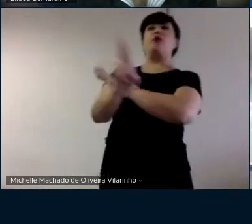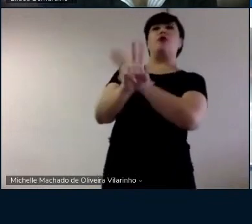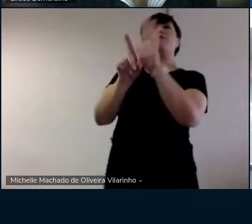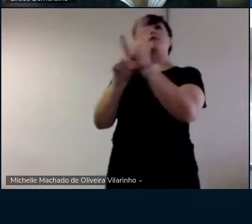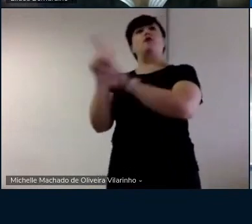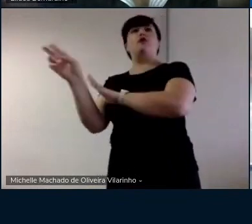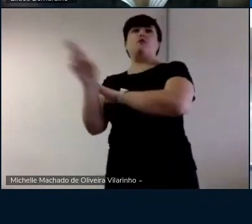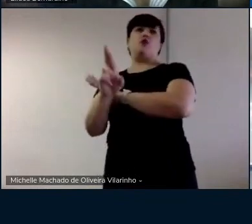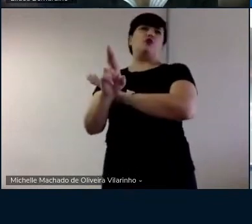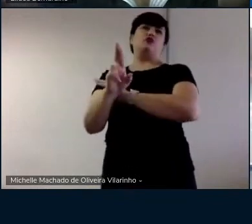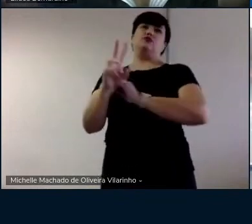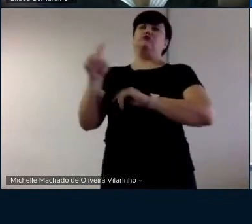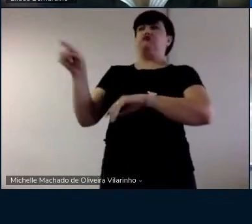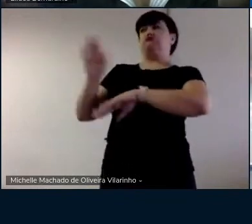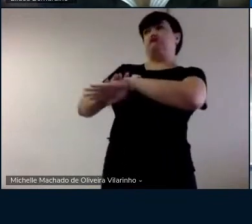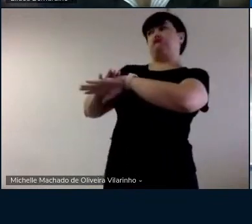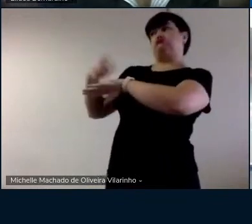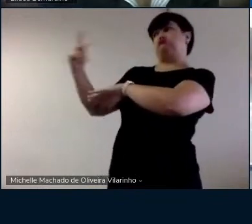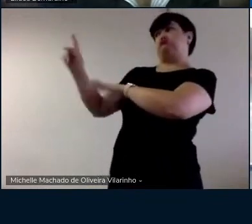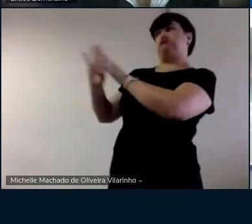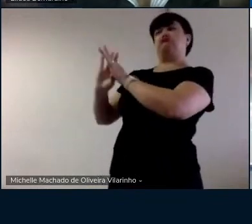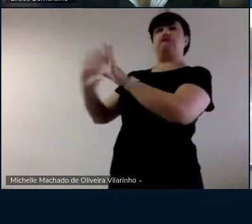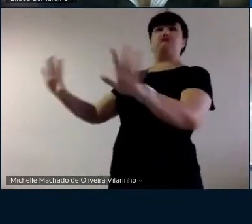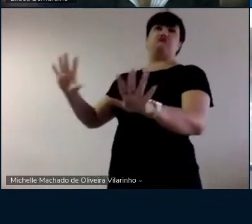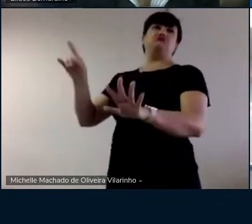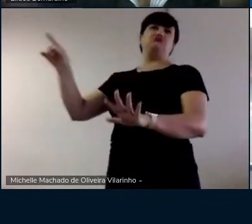parecer. no final, né? Ela responder.